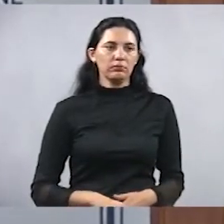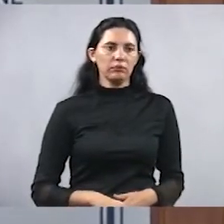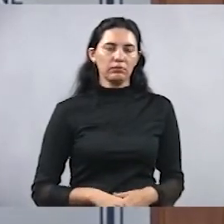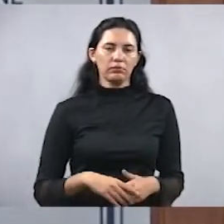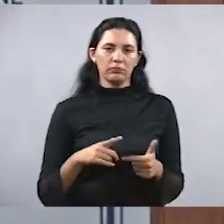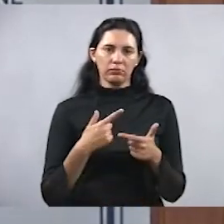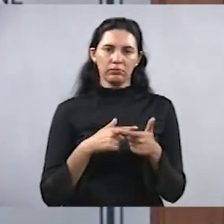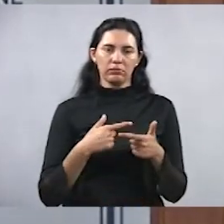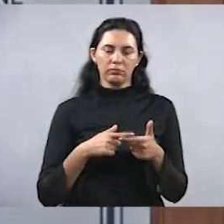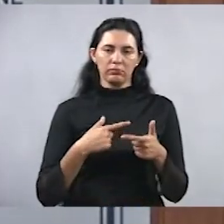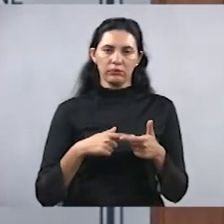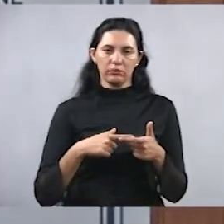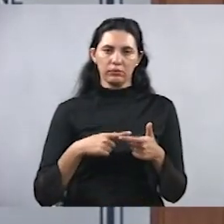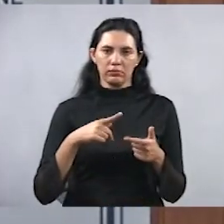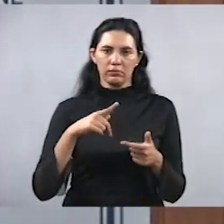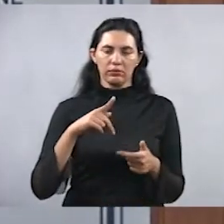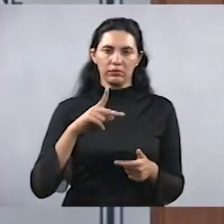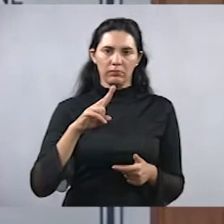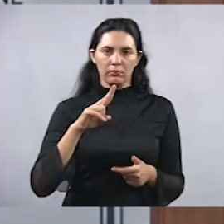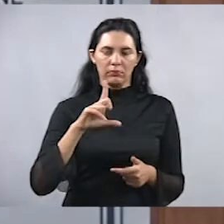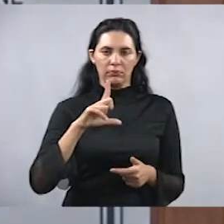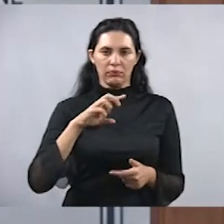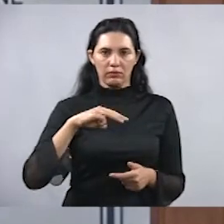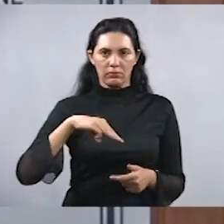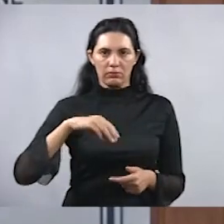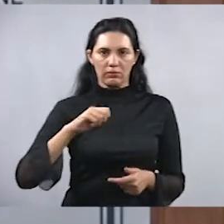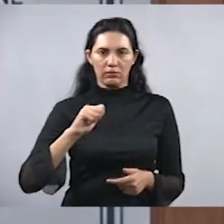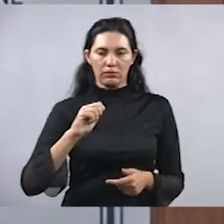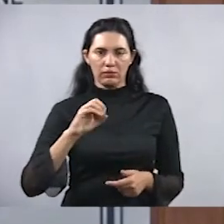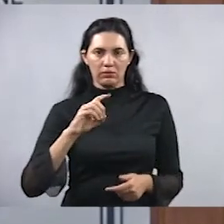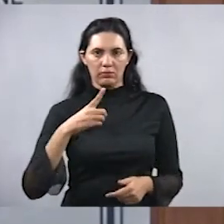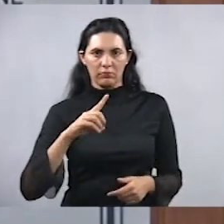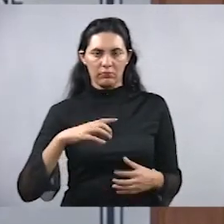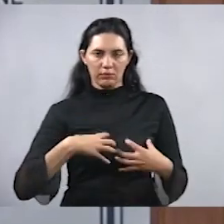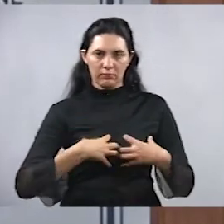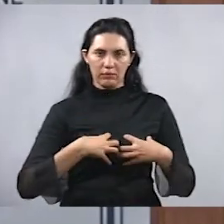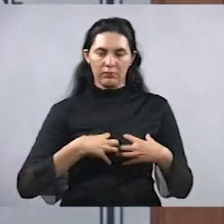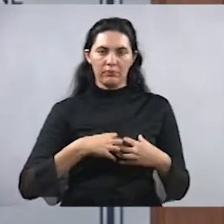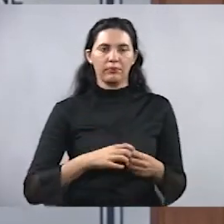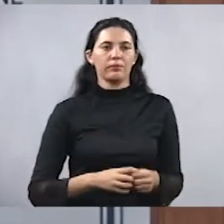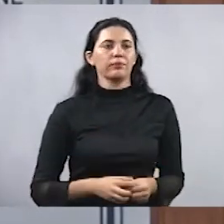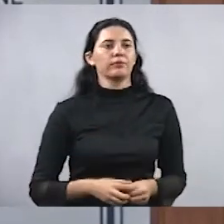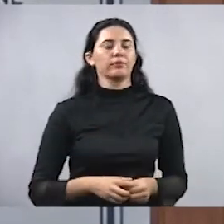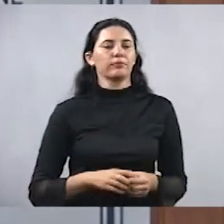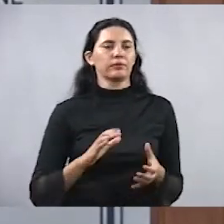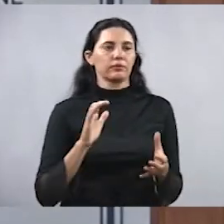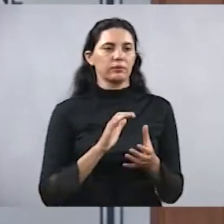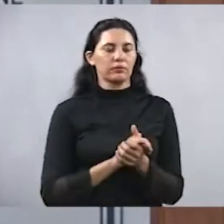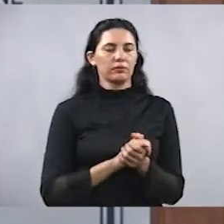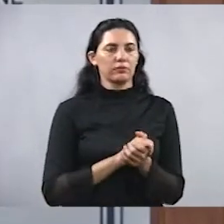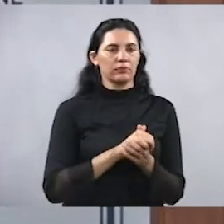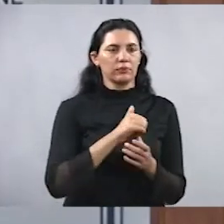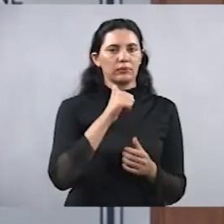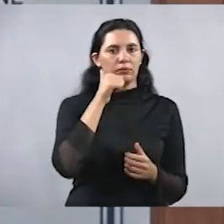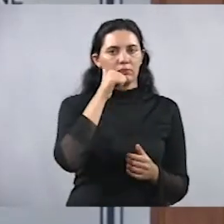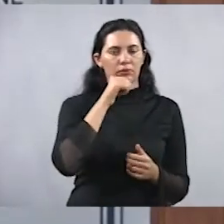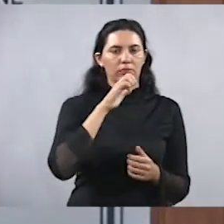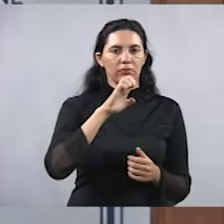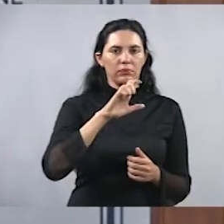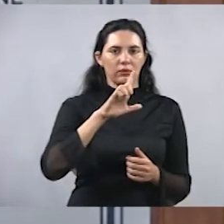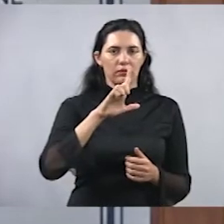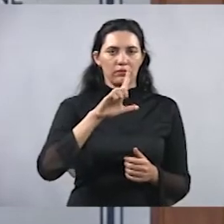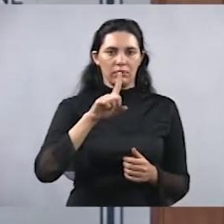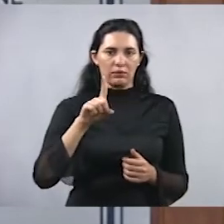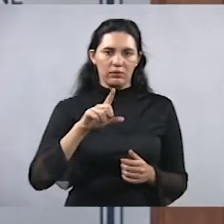pulmonar, era casado com a dona Elza Benetti, onde formaram uma história